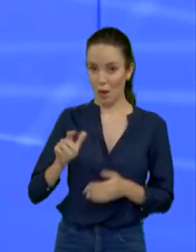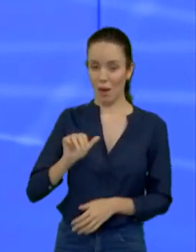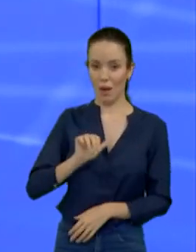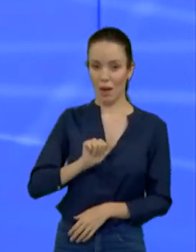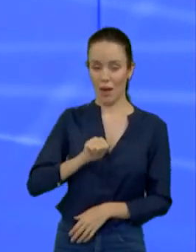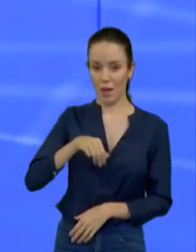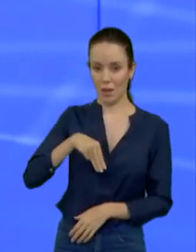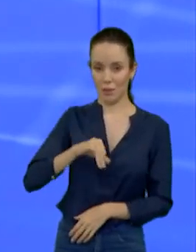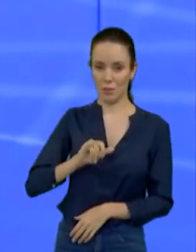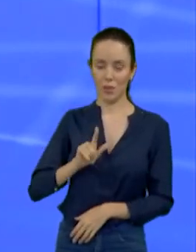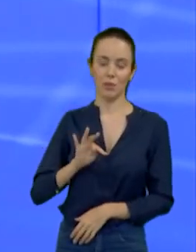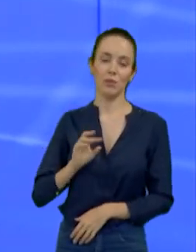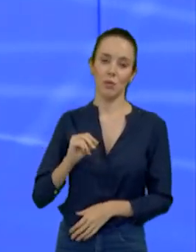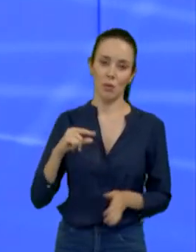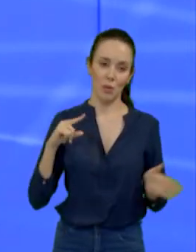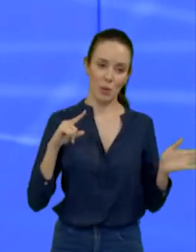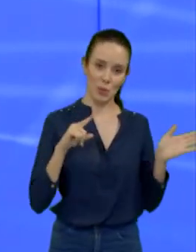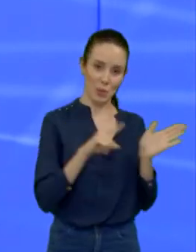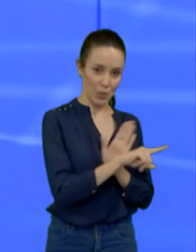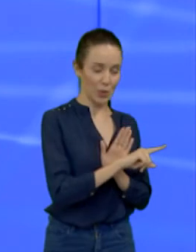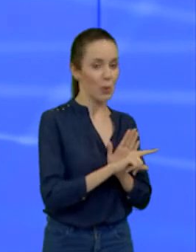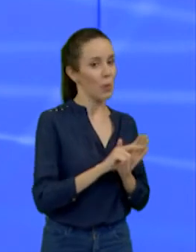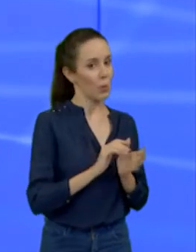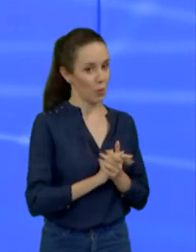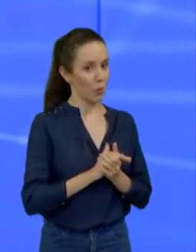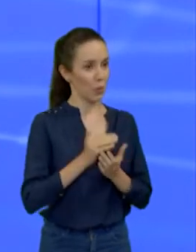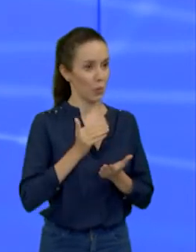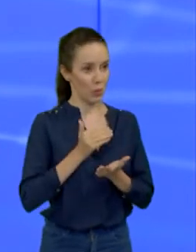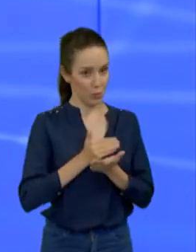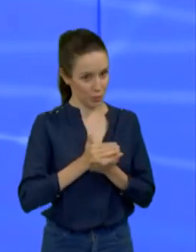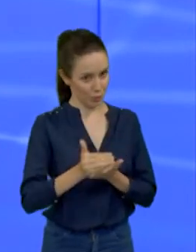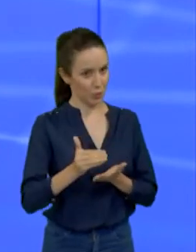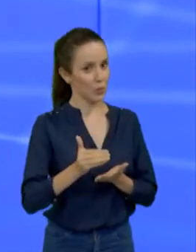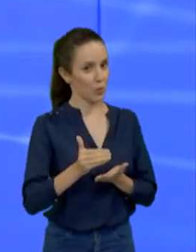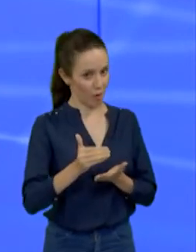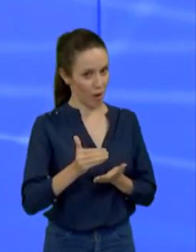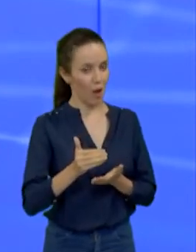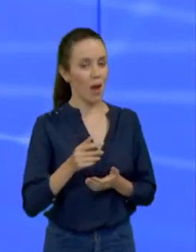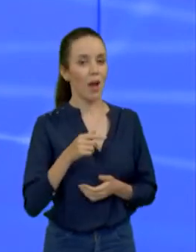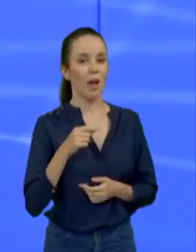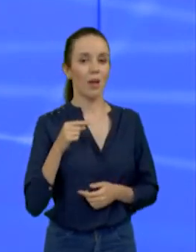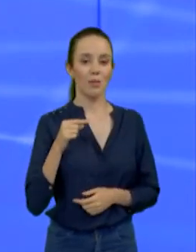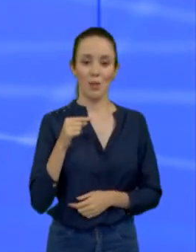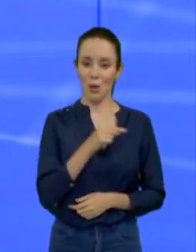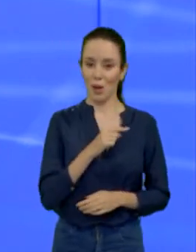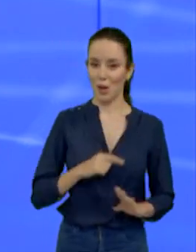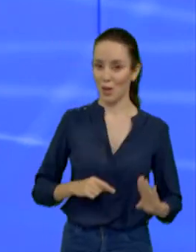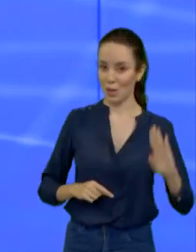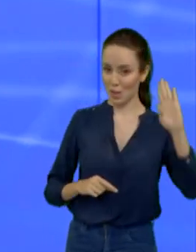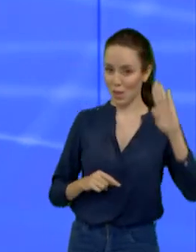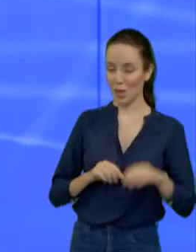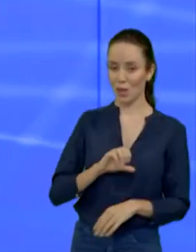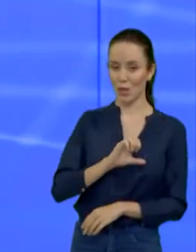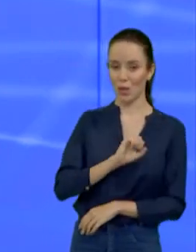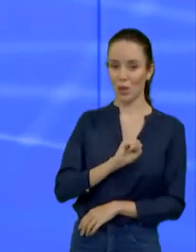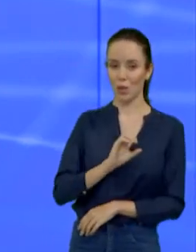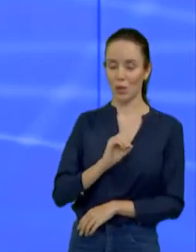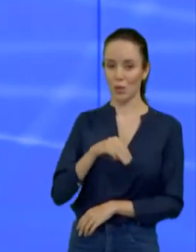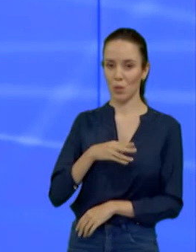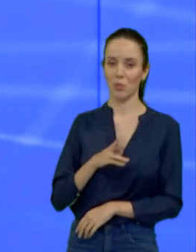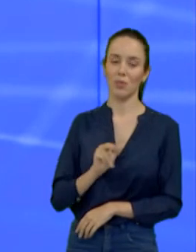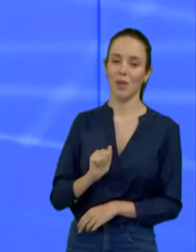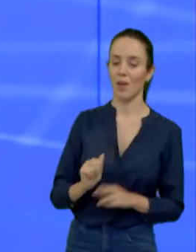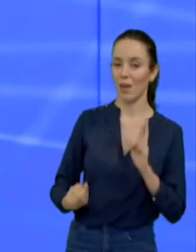pergunta, o candidato do PSB e ele vai fazer a pergunta para o candidato Sombra, assim todos perguntam e todos respondem uma vez neste